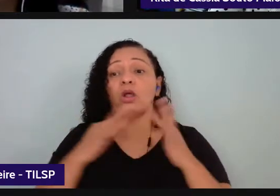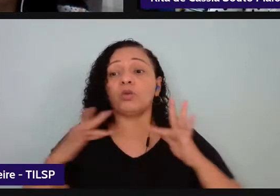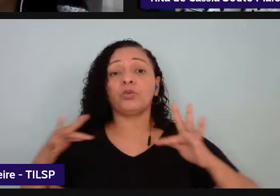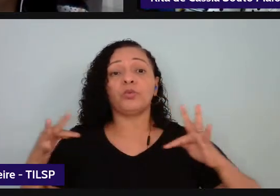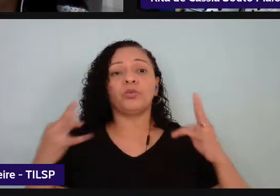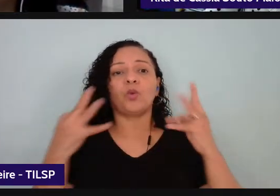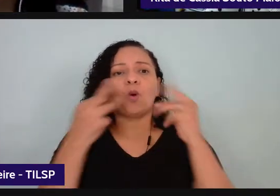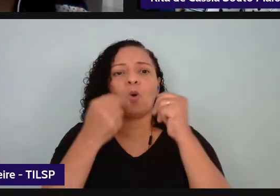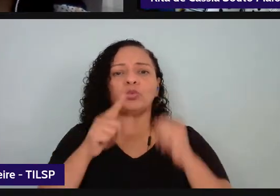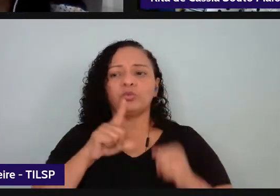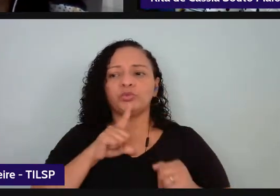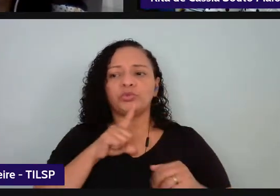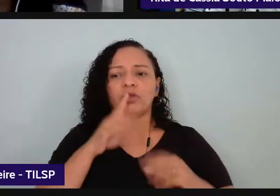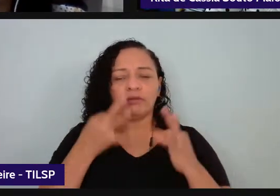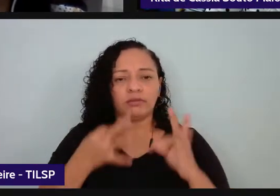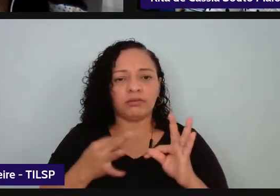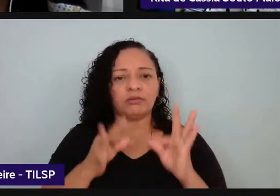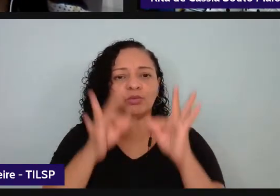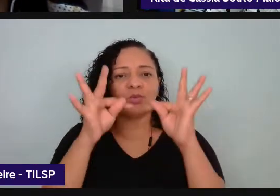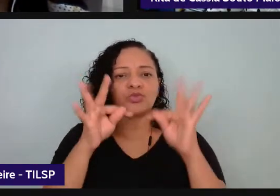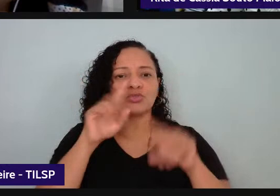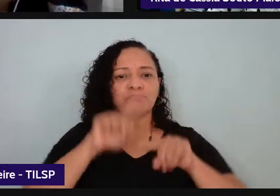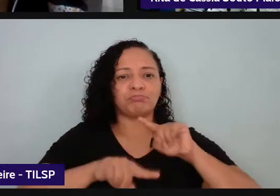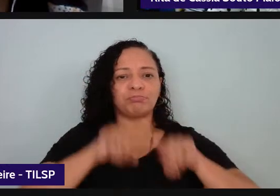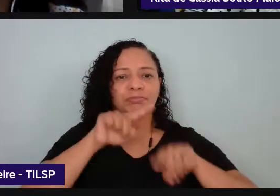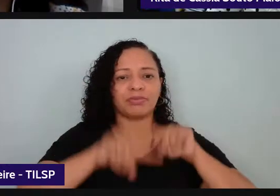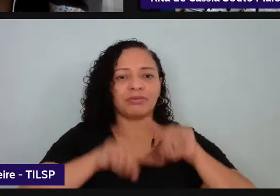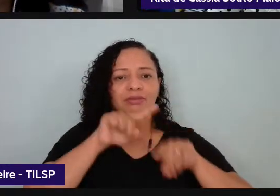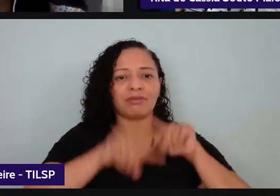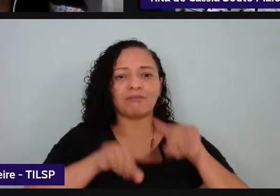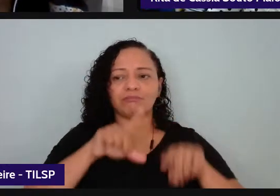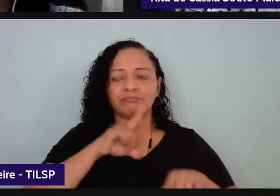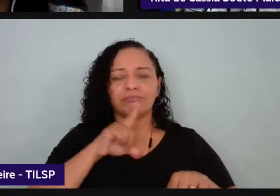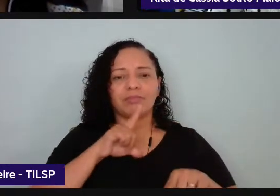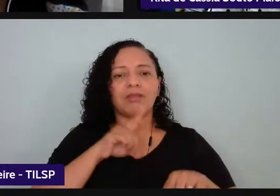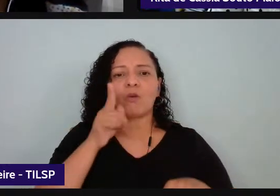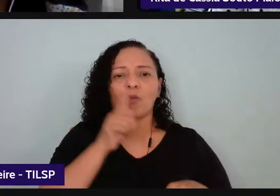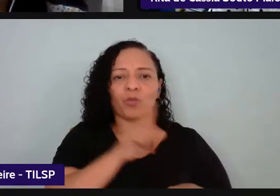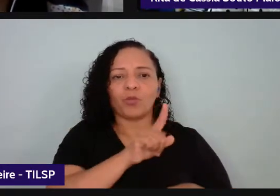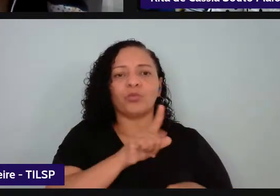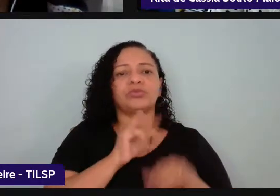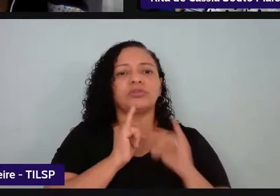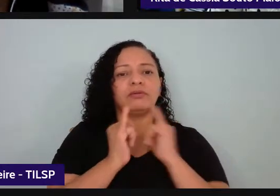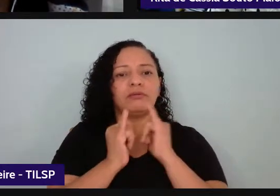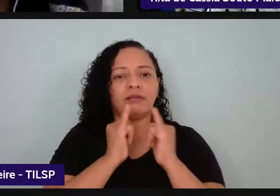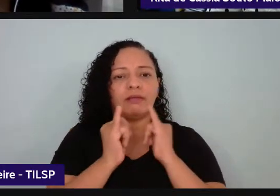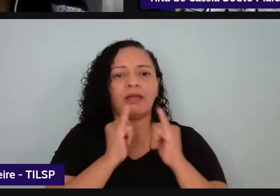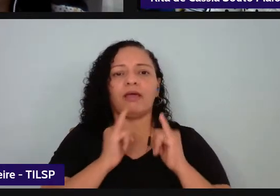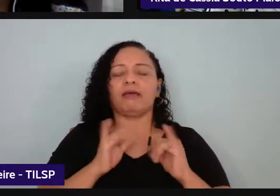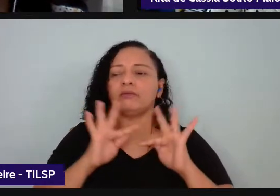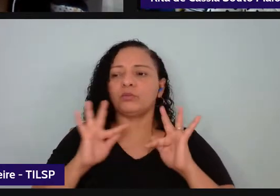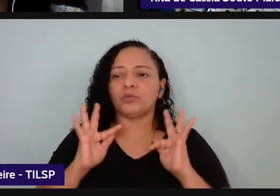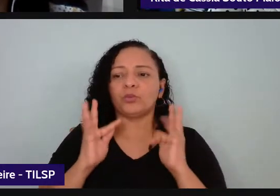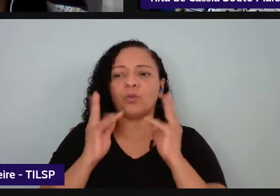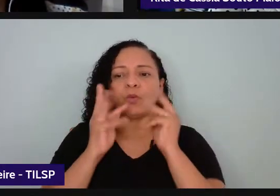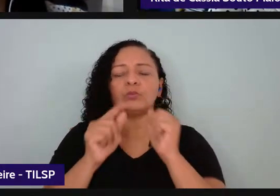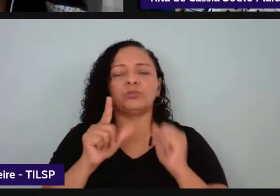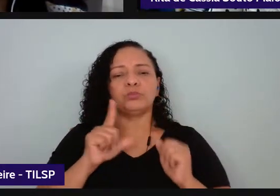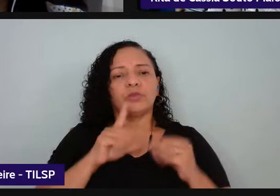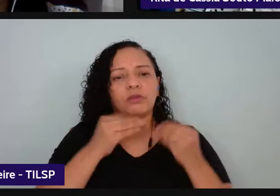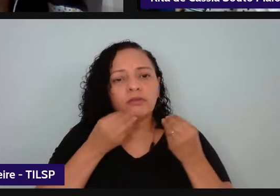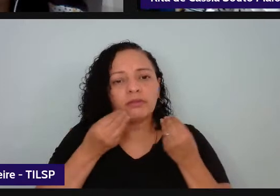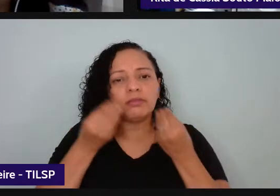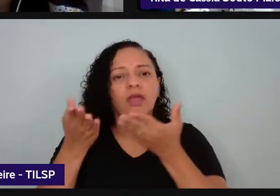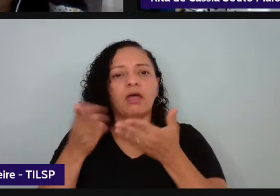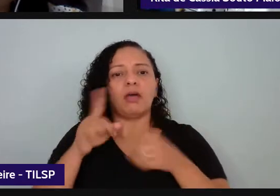os aparatos tecnológicos todas elas com um acesso à internet todas elas com todos os aparatos para que dê